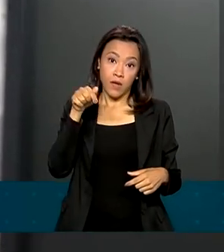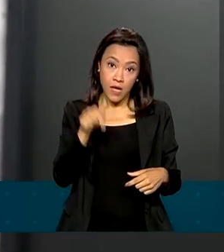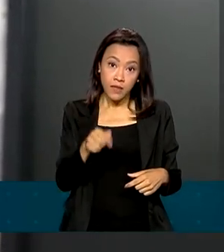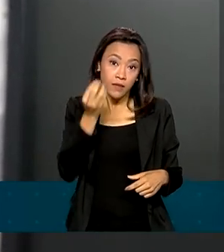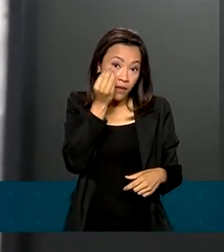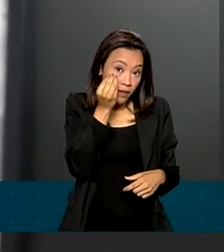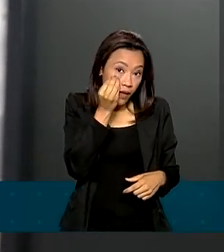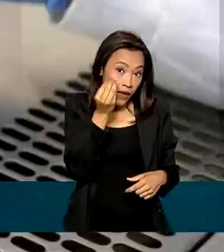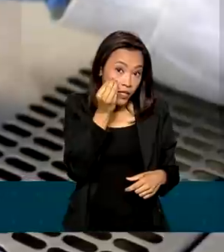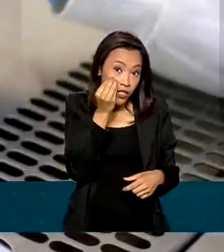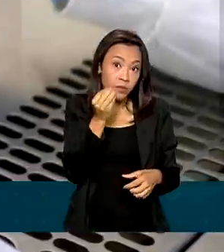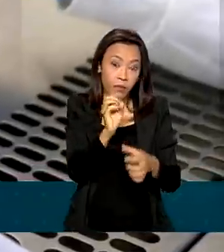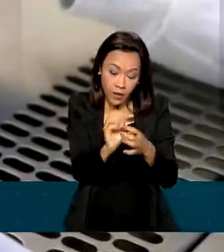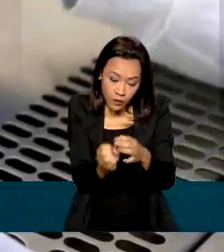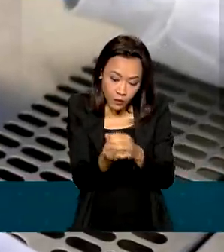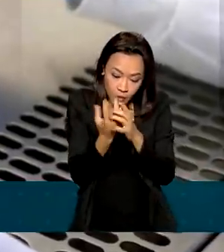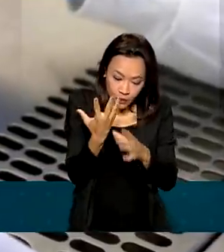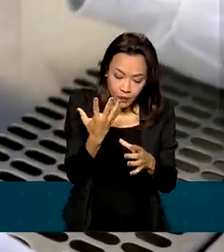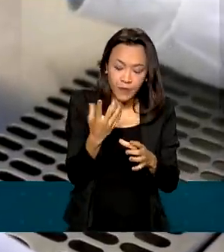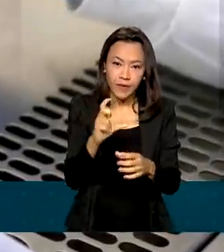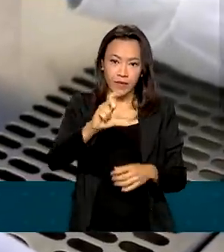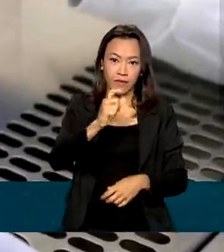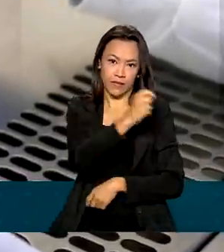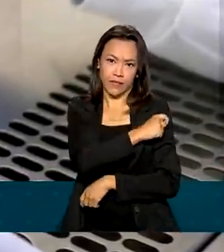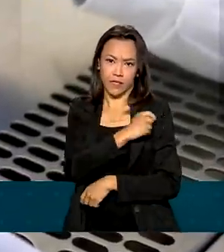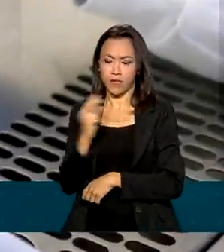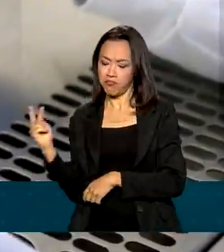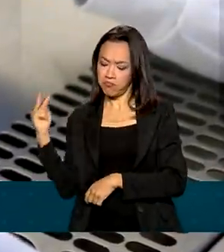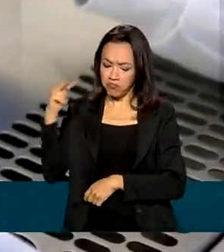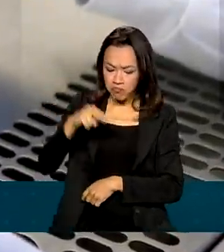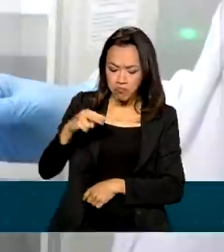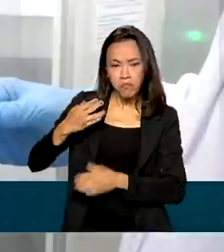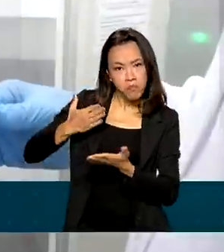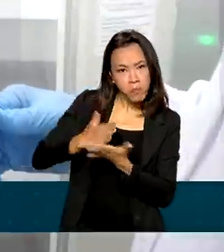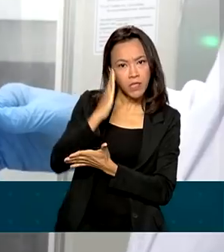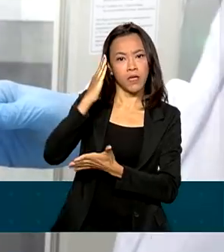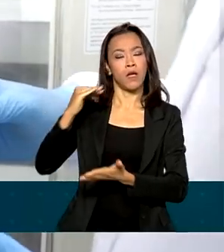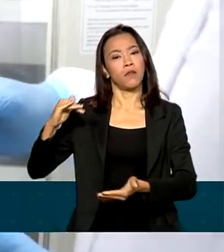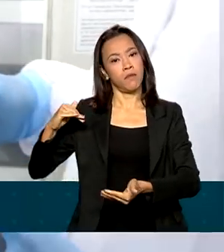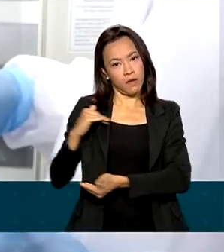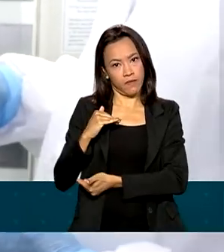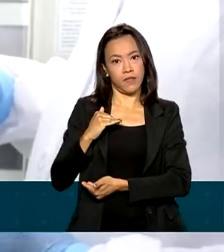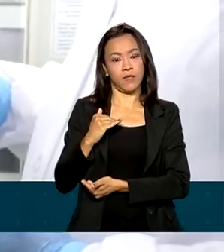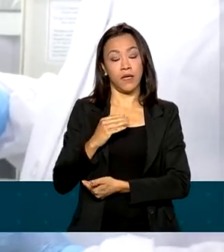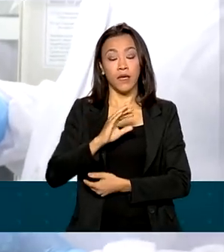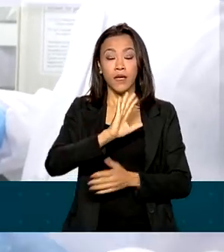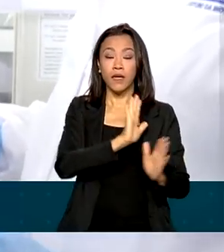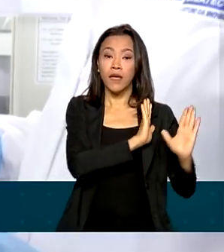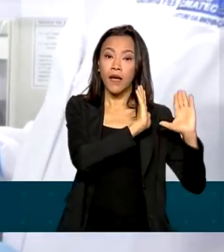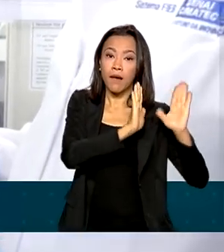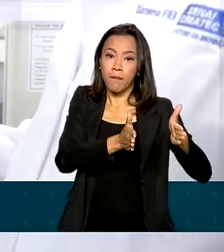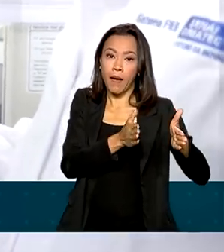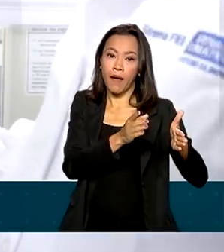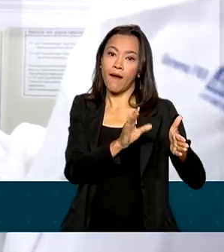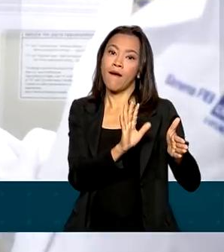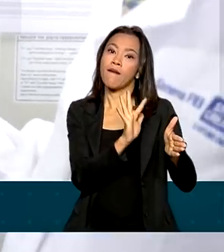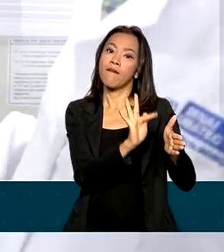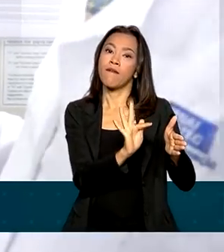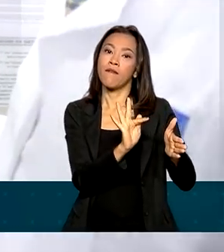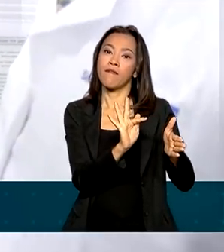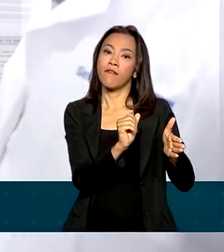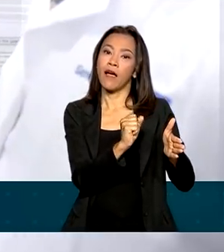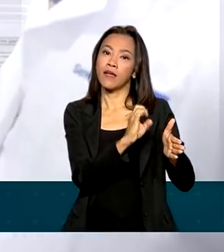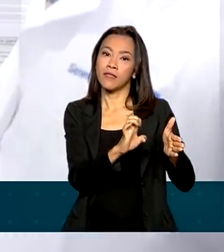elaboração da vacina foram aprovados pela Anvisa no ano passado. E a fase 1 da experimentação clínica